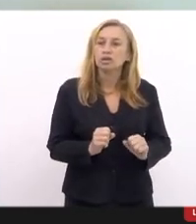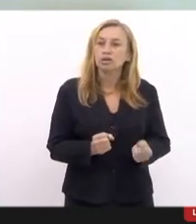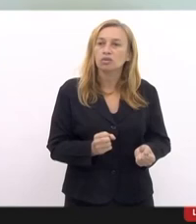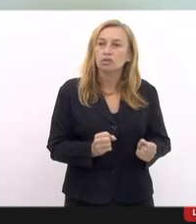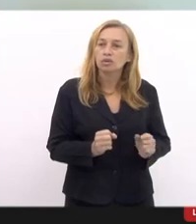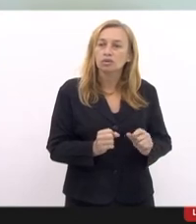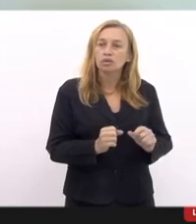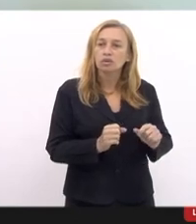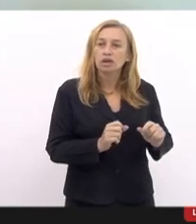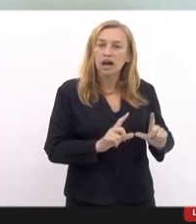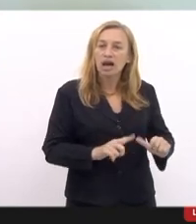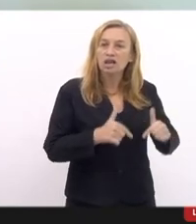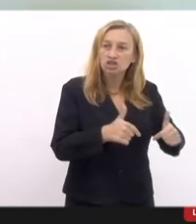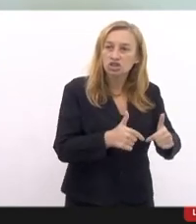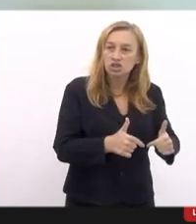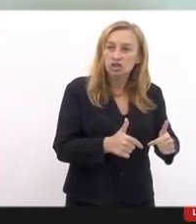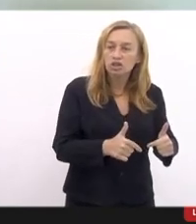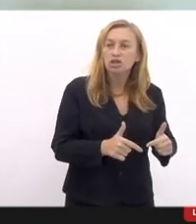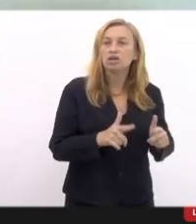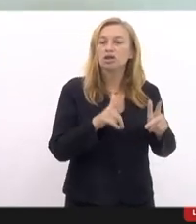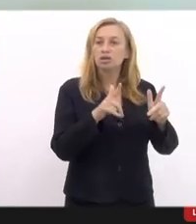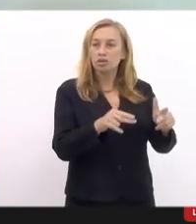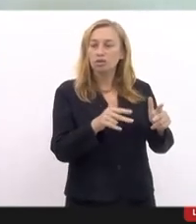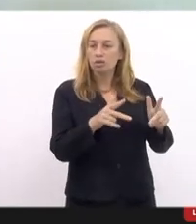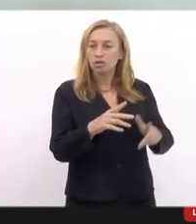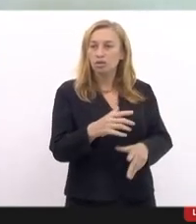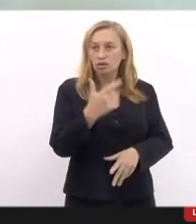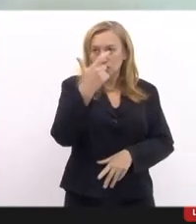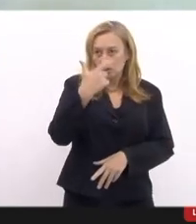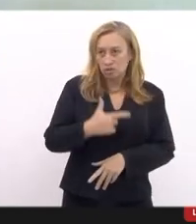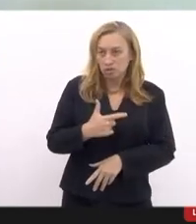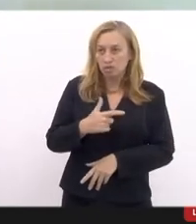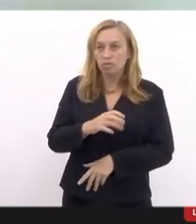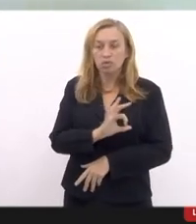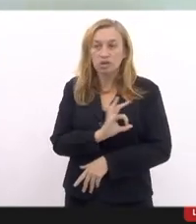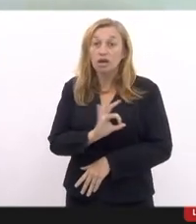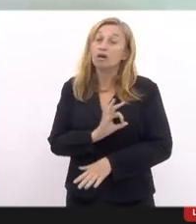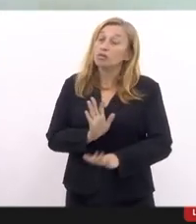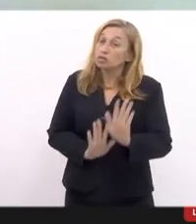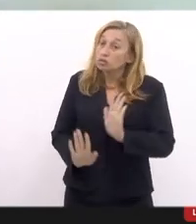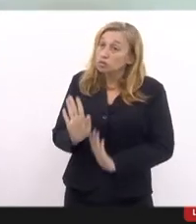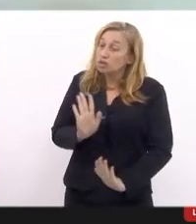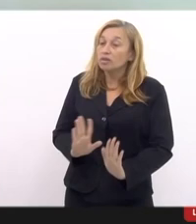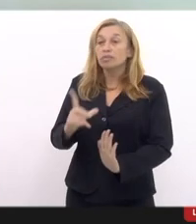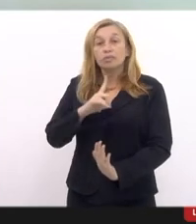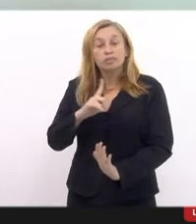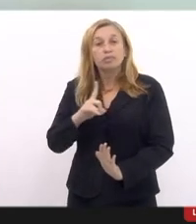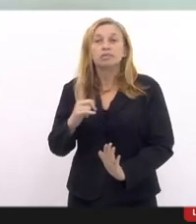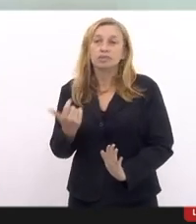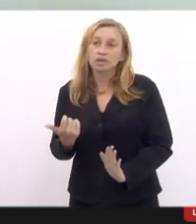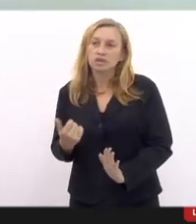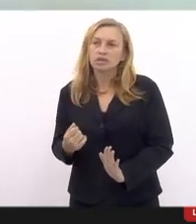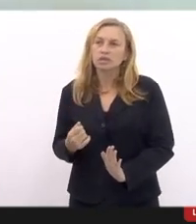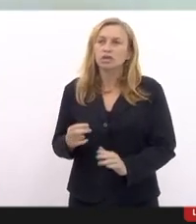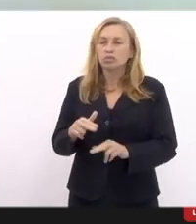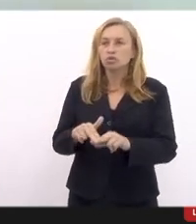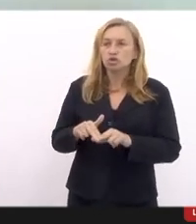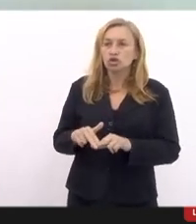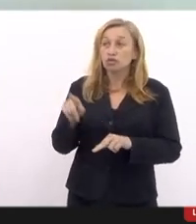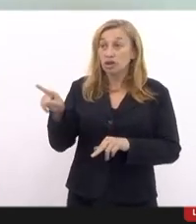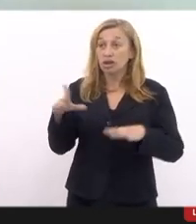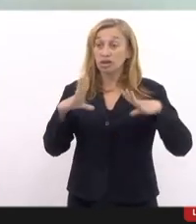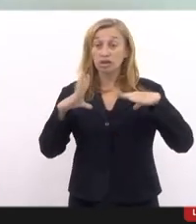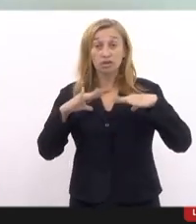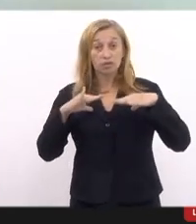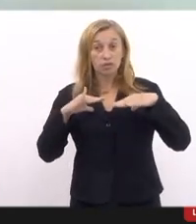a atuação como policial, apenas lembrando dos cuidados que ele deve ter até por conta dele estar de folga com